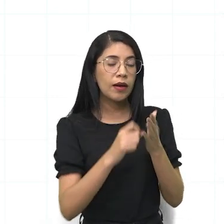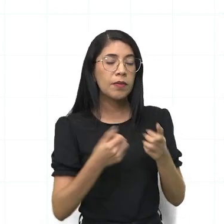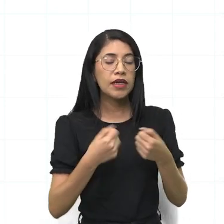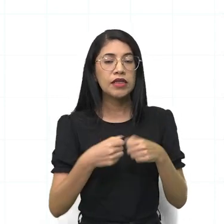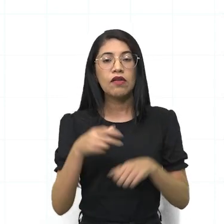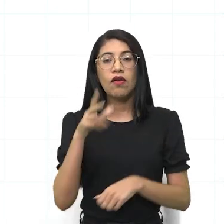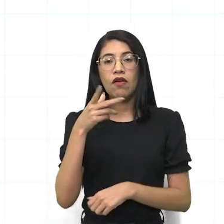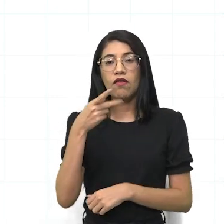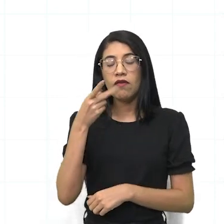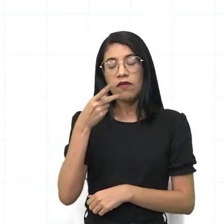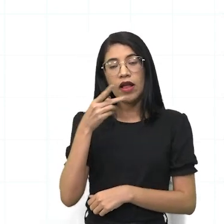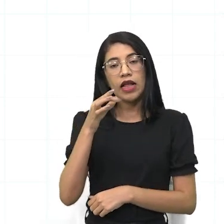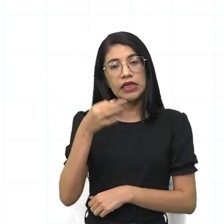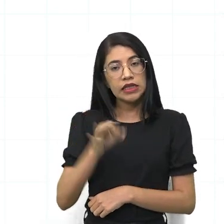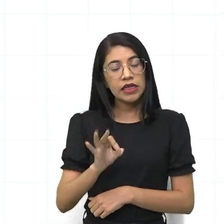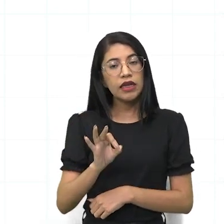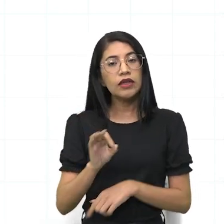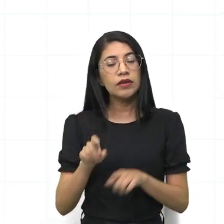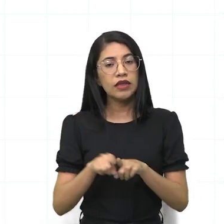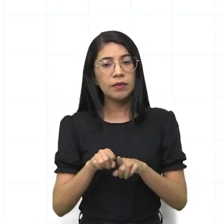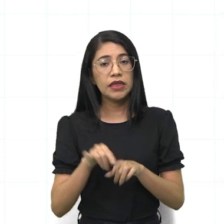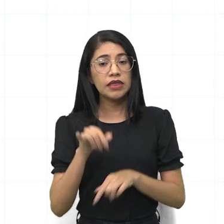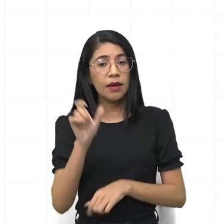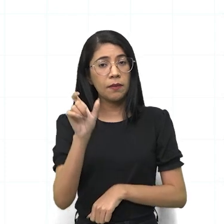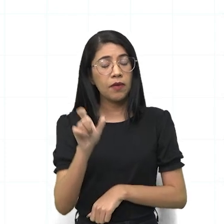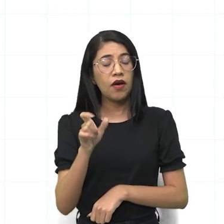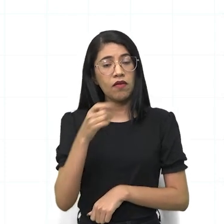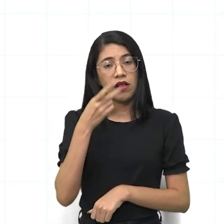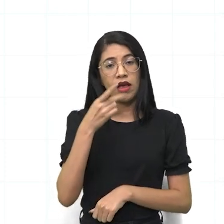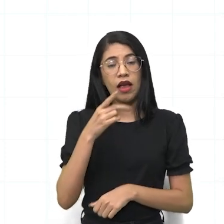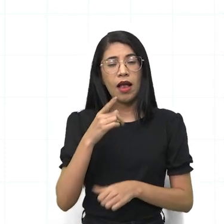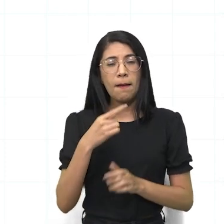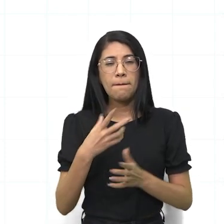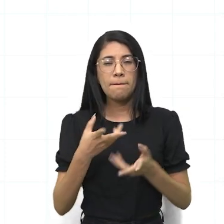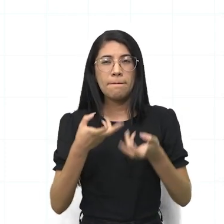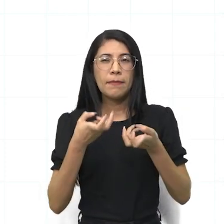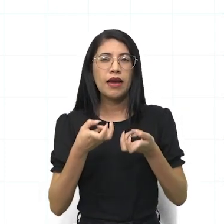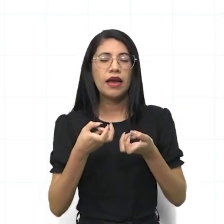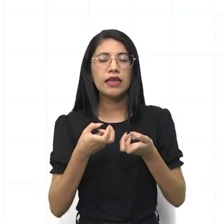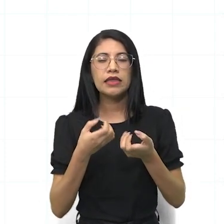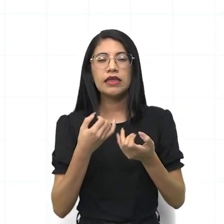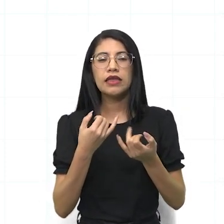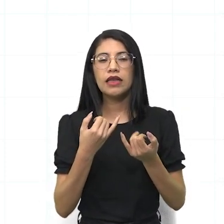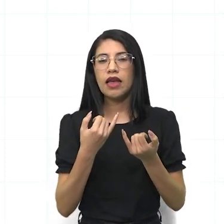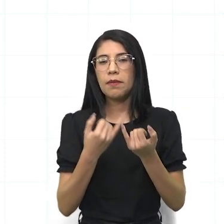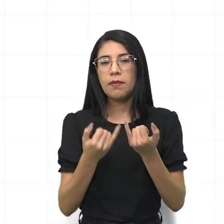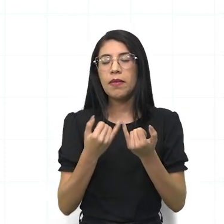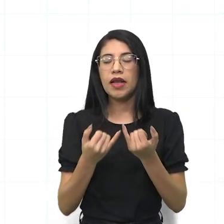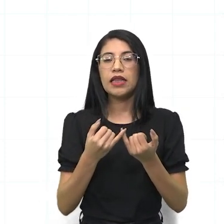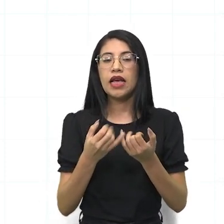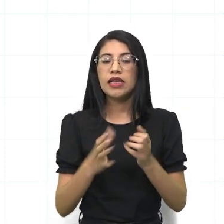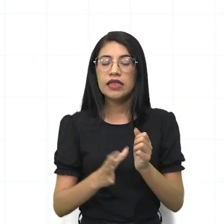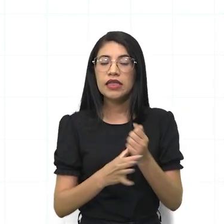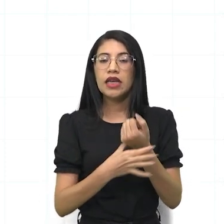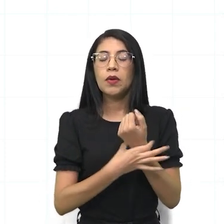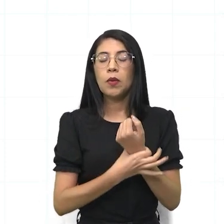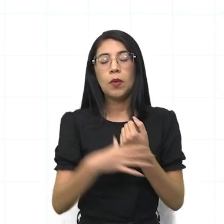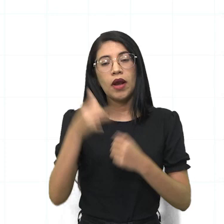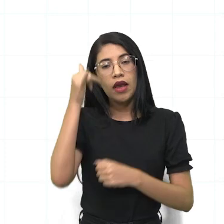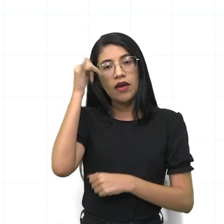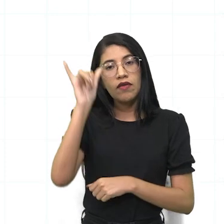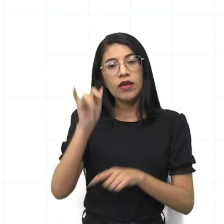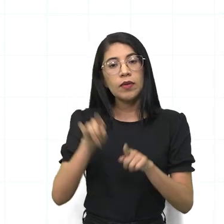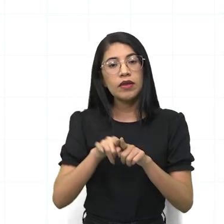corretamente, quando você fala corretamente, você passa uma impressão, né, de segurança ali, evitando o uso de